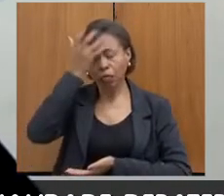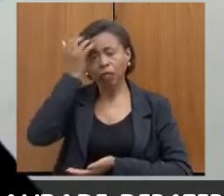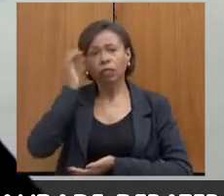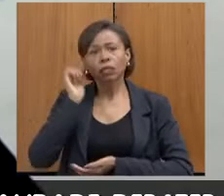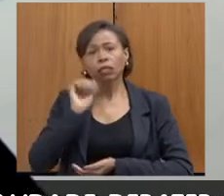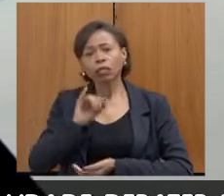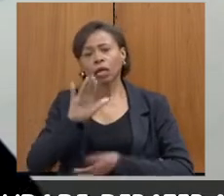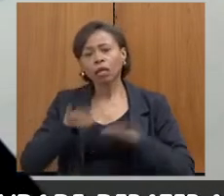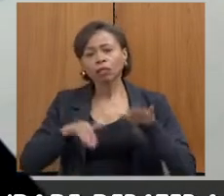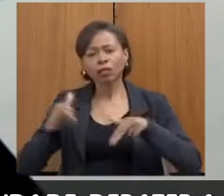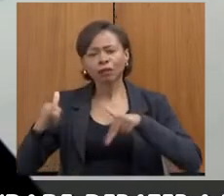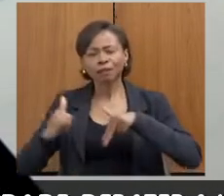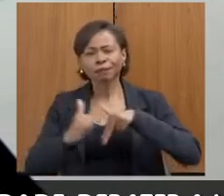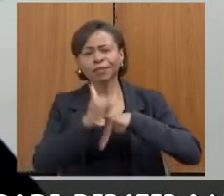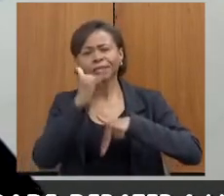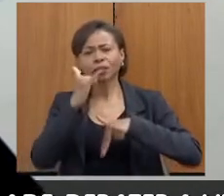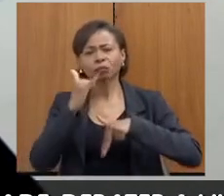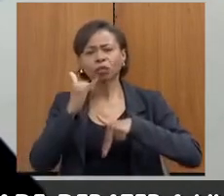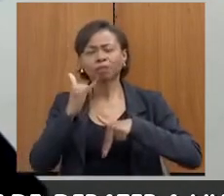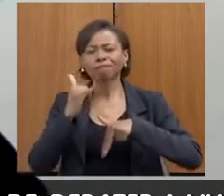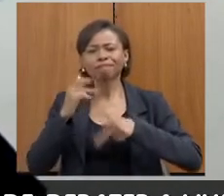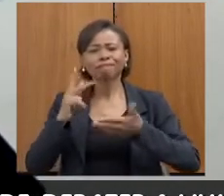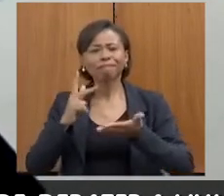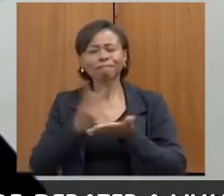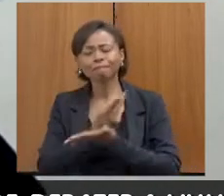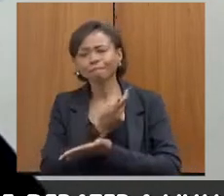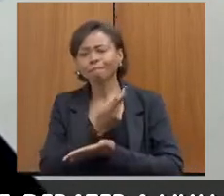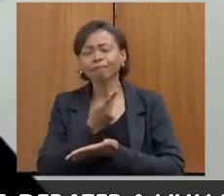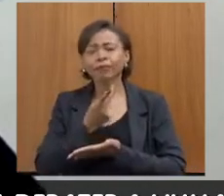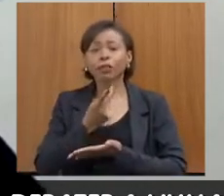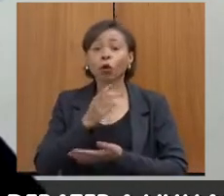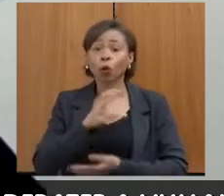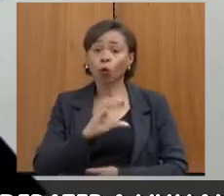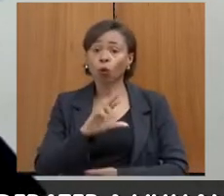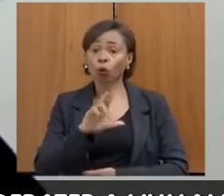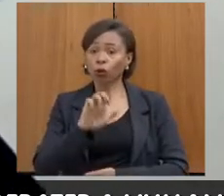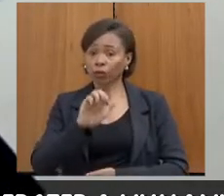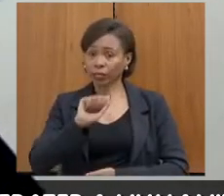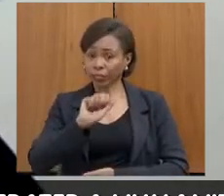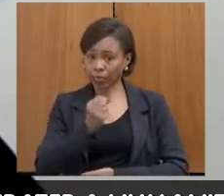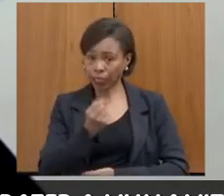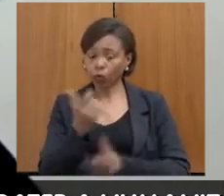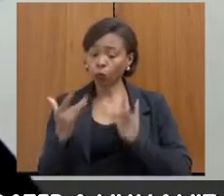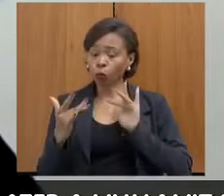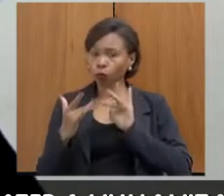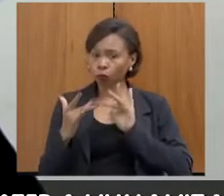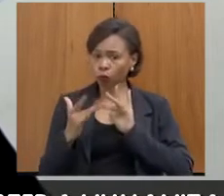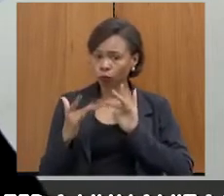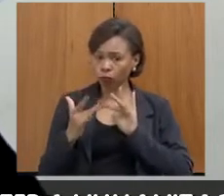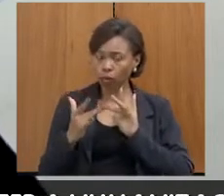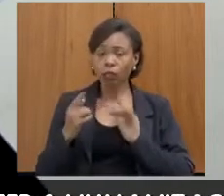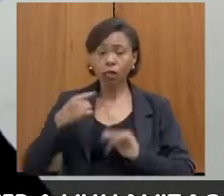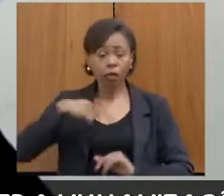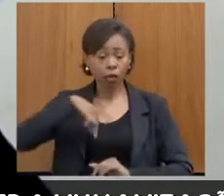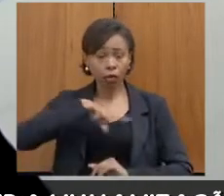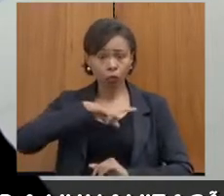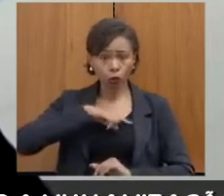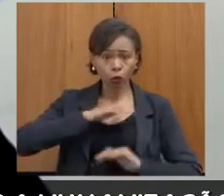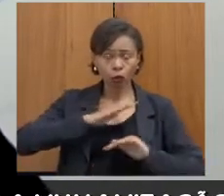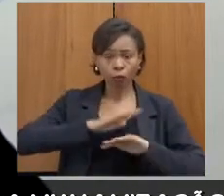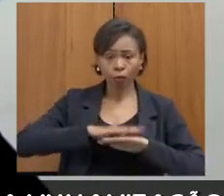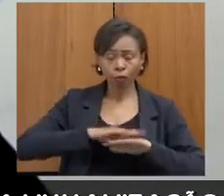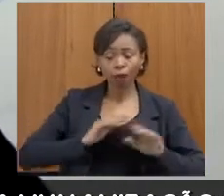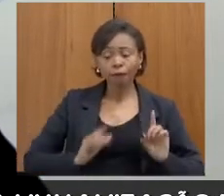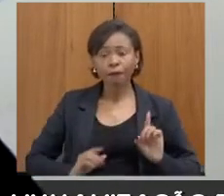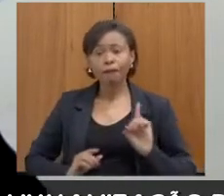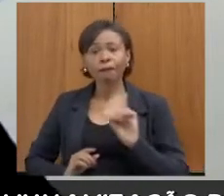vítima, algum caso especial, o CREAS entra em contato conosco e a gente vai até a salinha, lá no CREAS tem